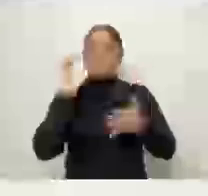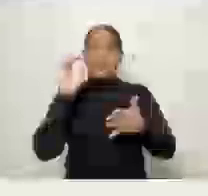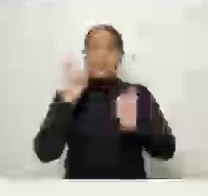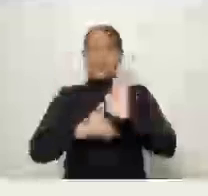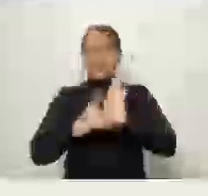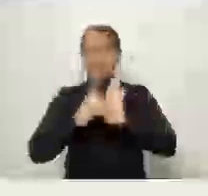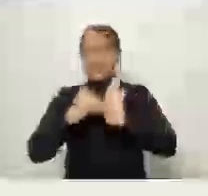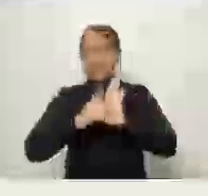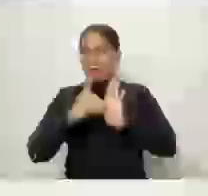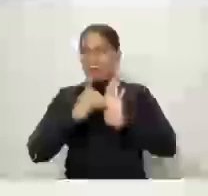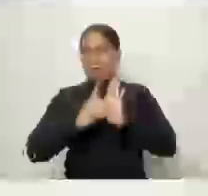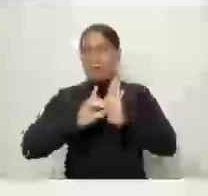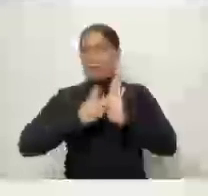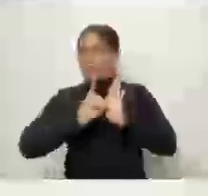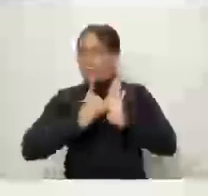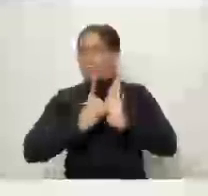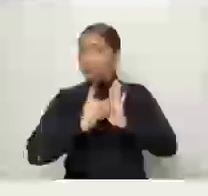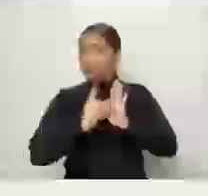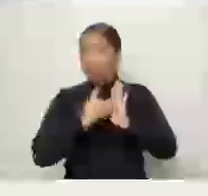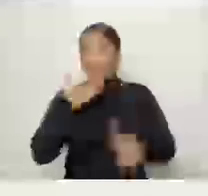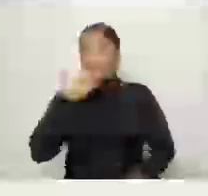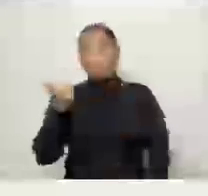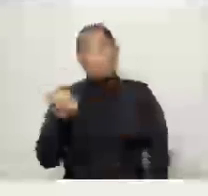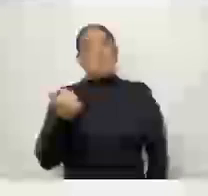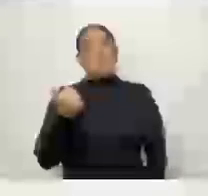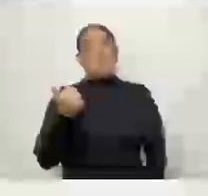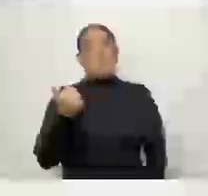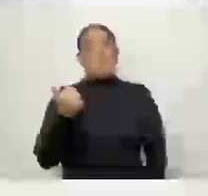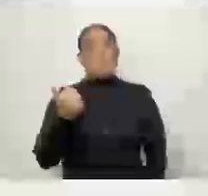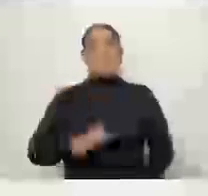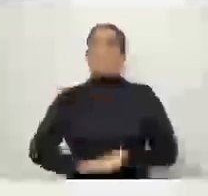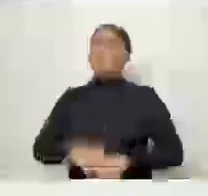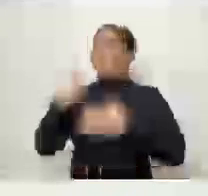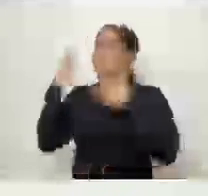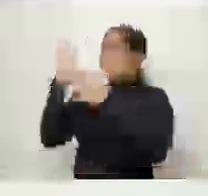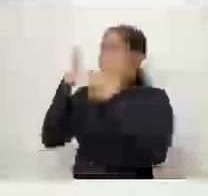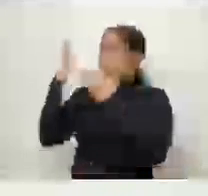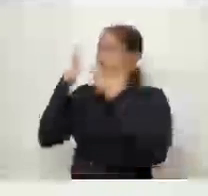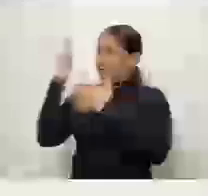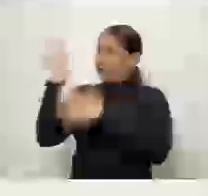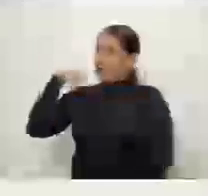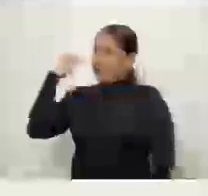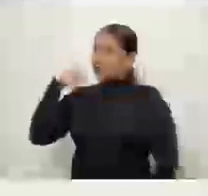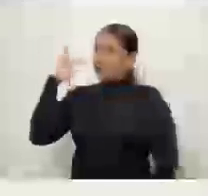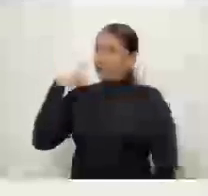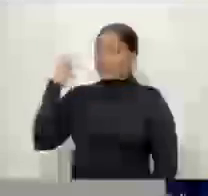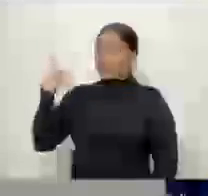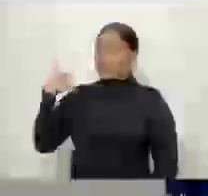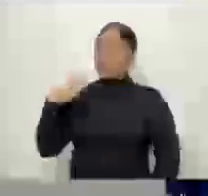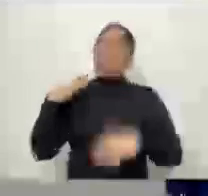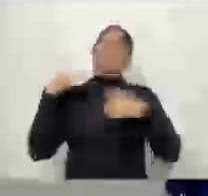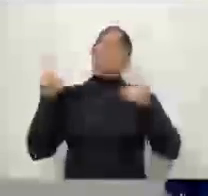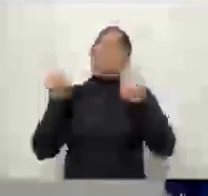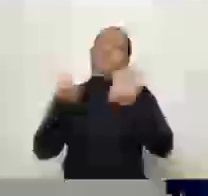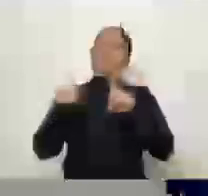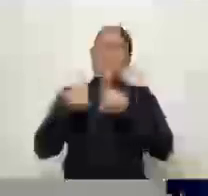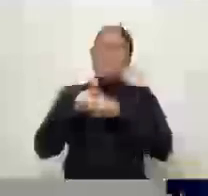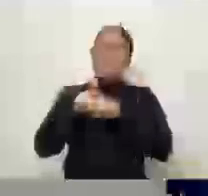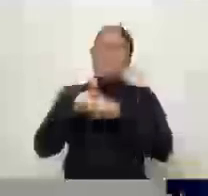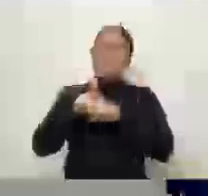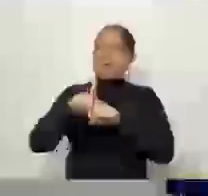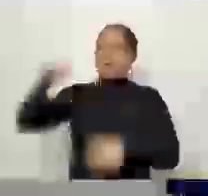um olhar do Poder Executivo. Então, parabéns, tanto ao senhor, o vereador Cristo, como ao vereador Maneca, por ter levantado essa bandeira. Com certeza.